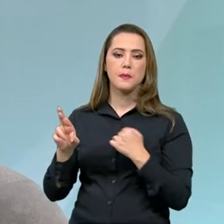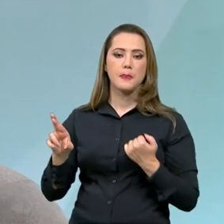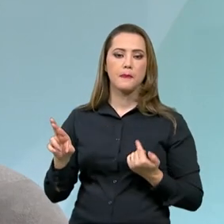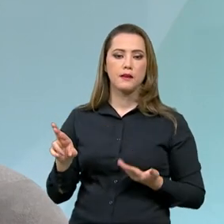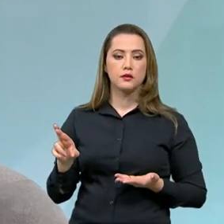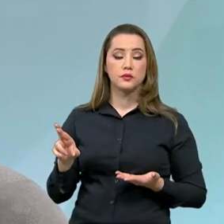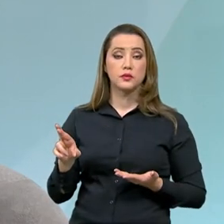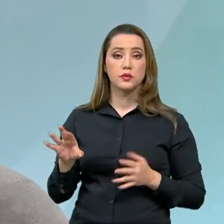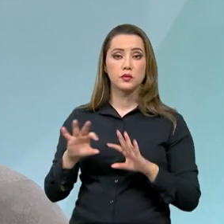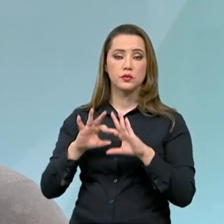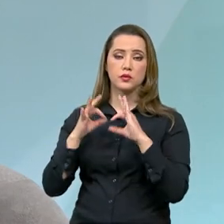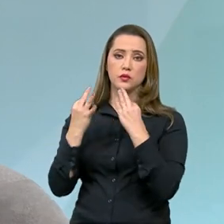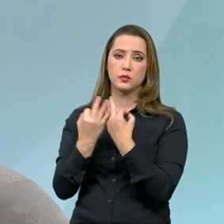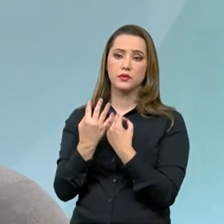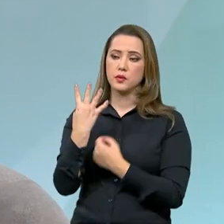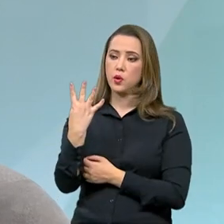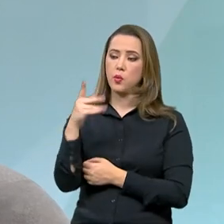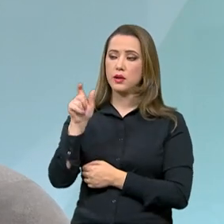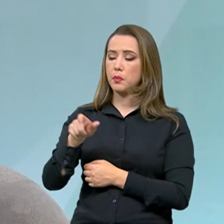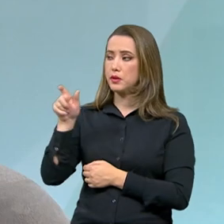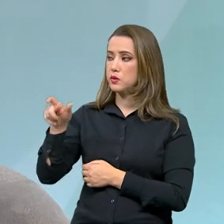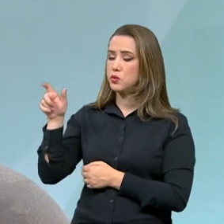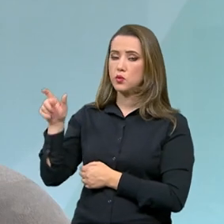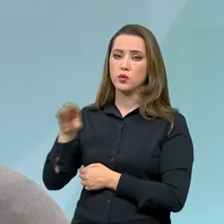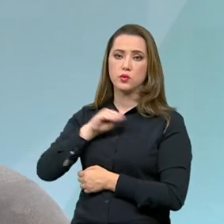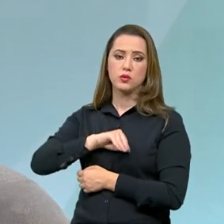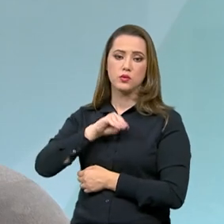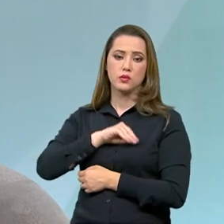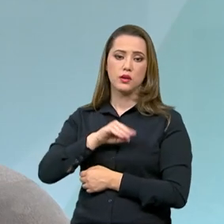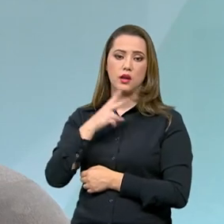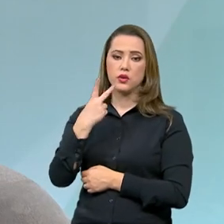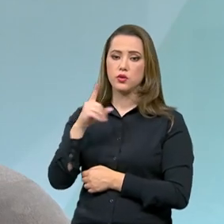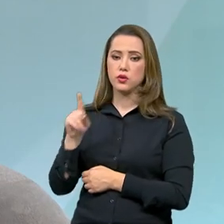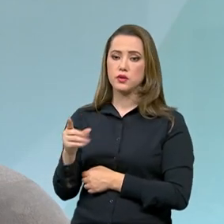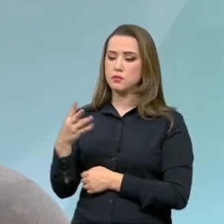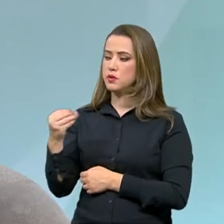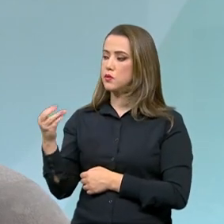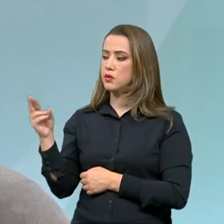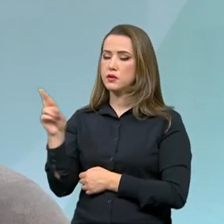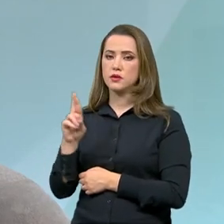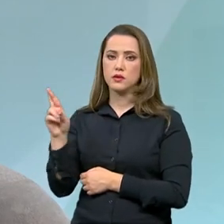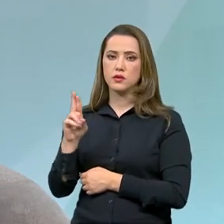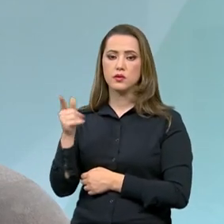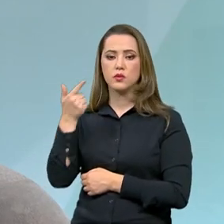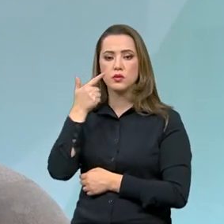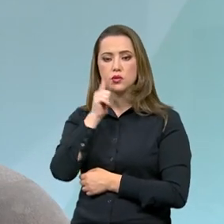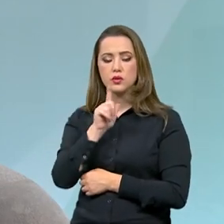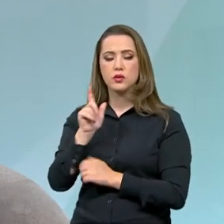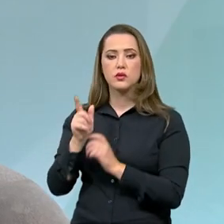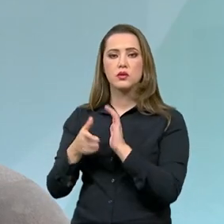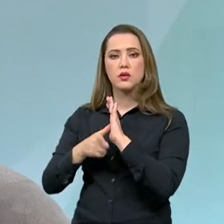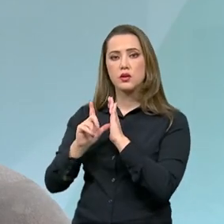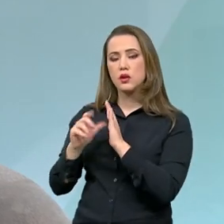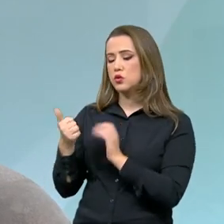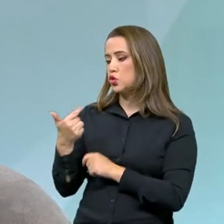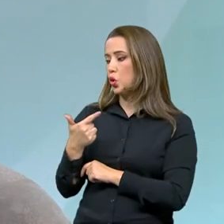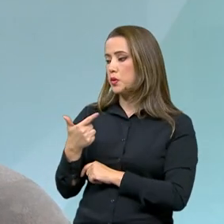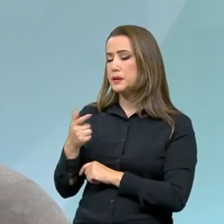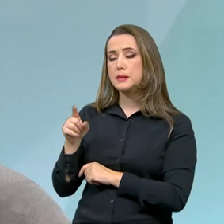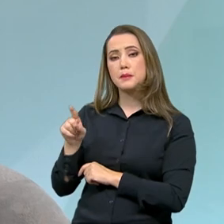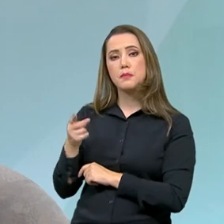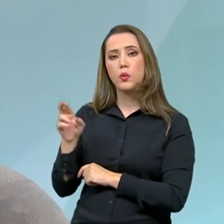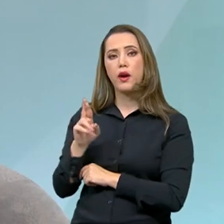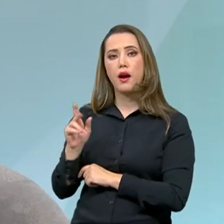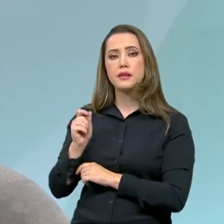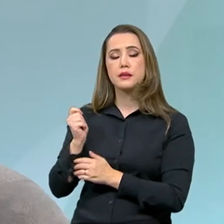Então, uma família que tem quatro pessoas e tem uma renda mensal de R$.400, ela teve o subsídio dela ampliado de R$ 12 mil para R